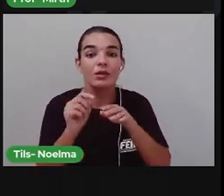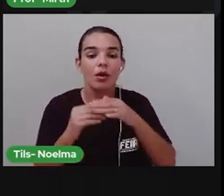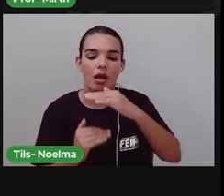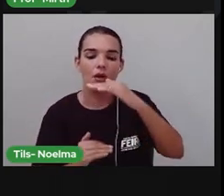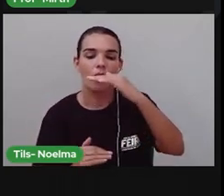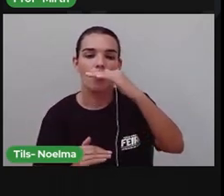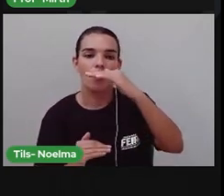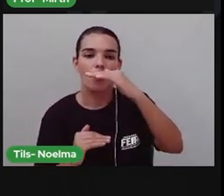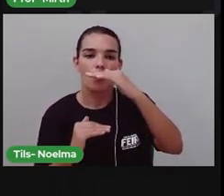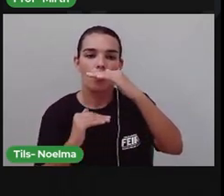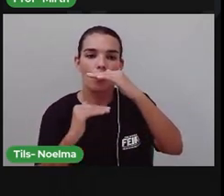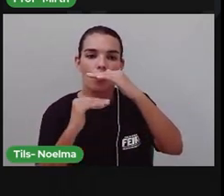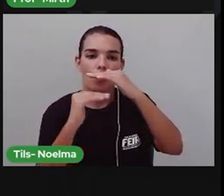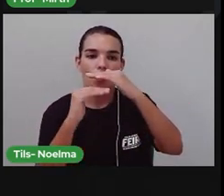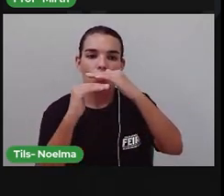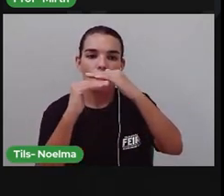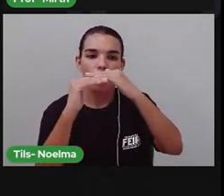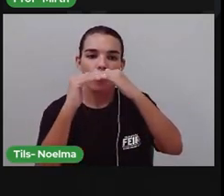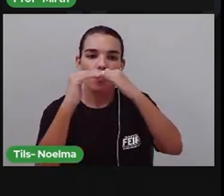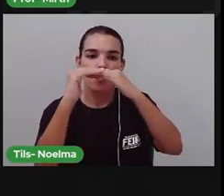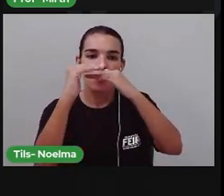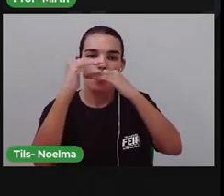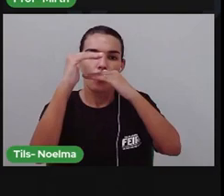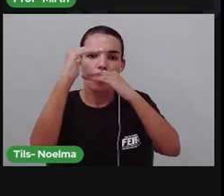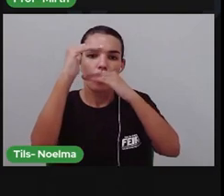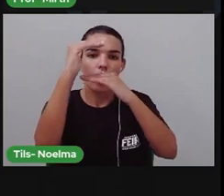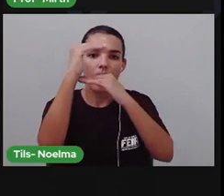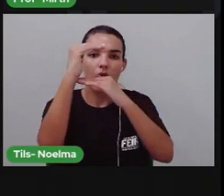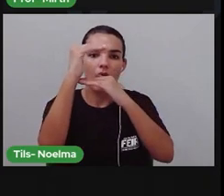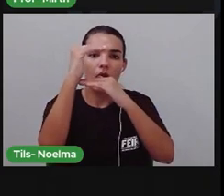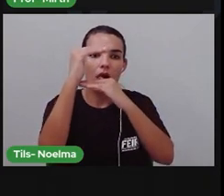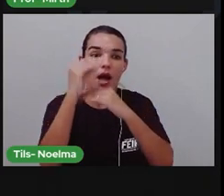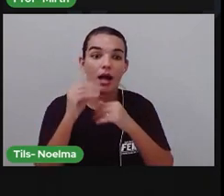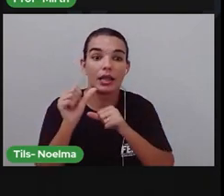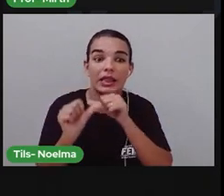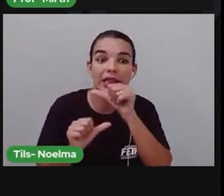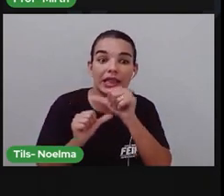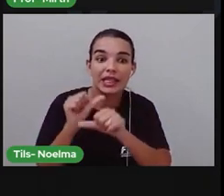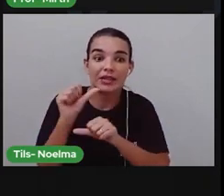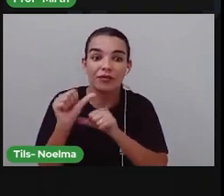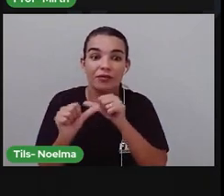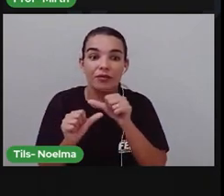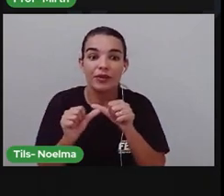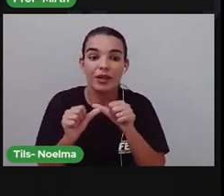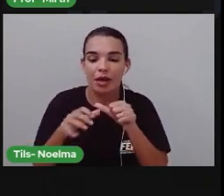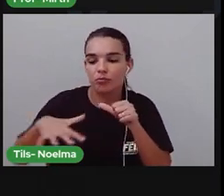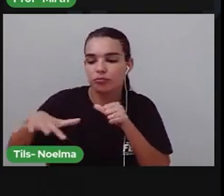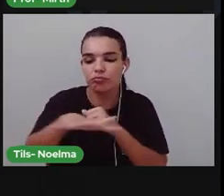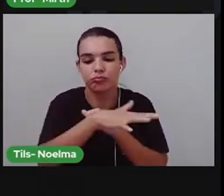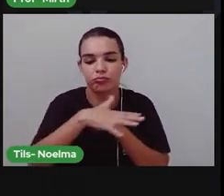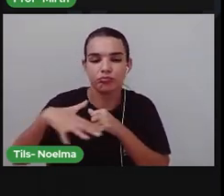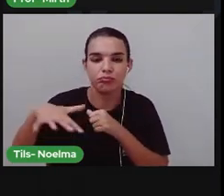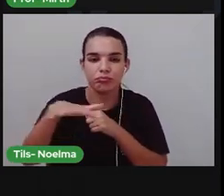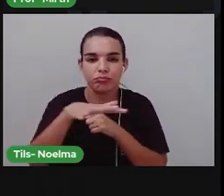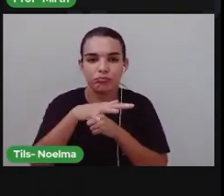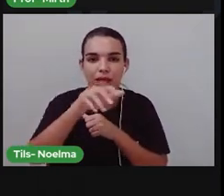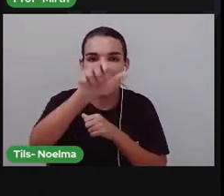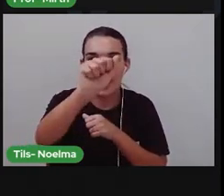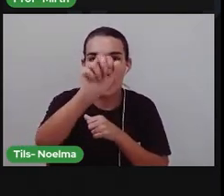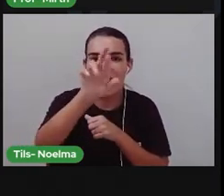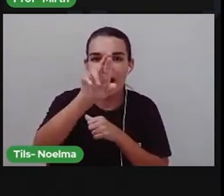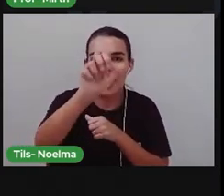Essa Que estava no fundo Aflorou Dando origem A chamada Bacia sedimentar Do Araripe